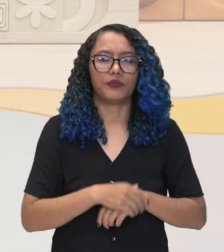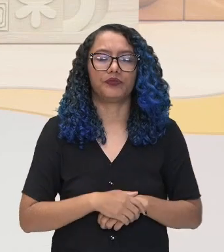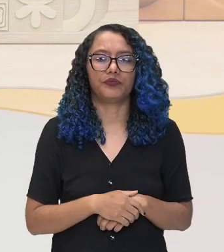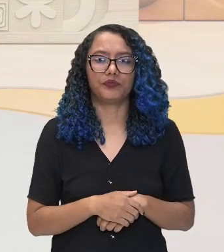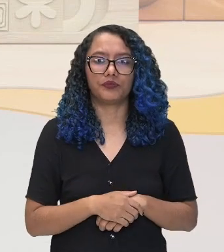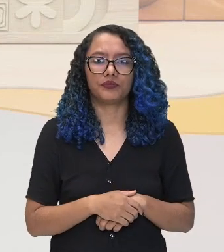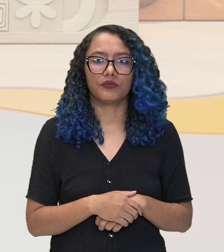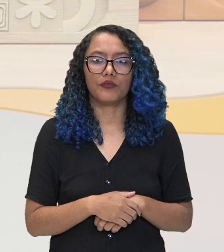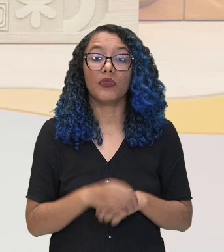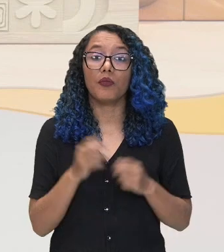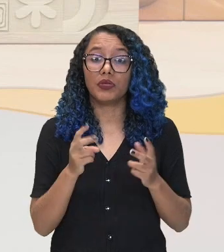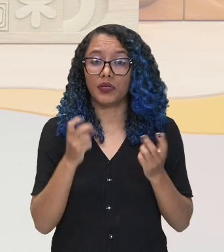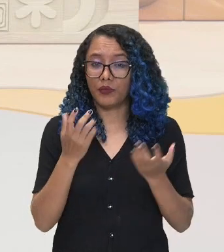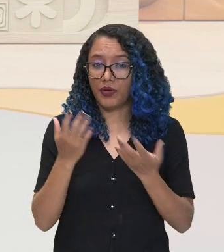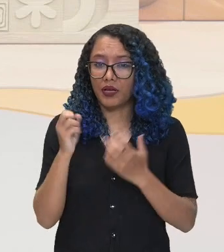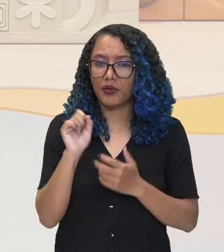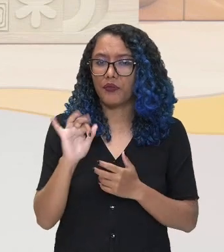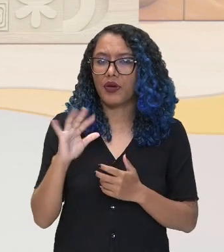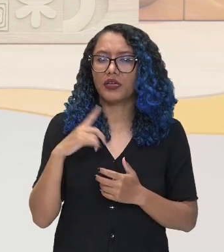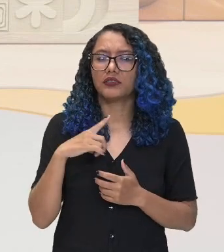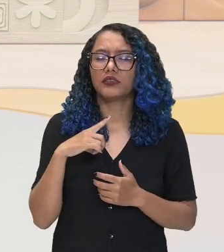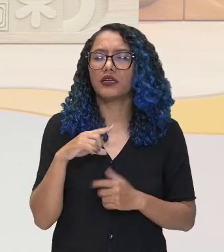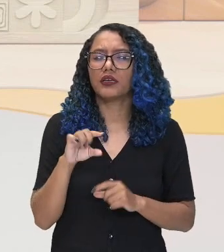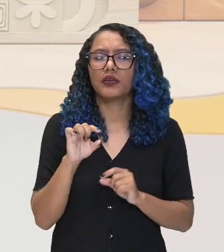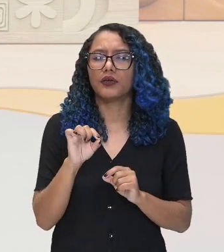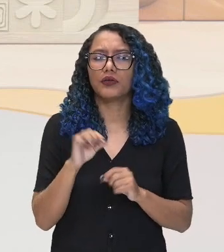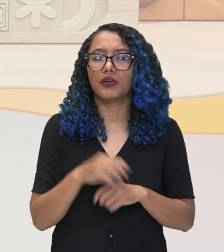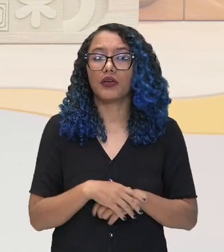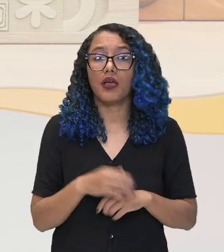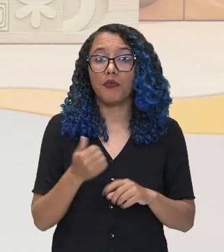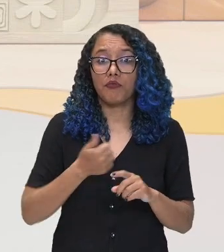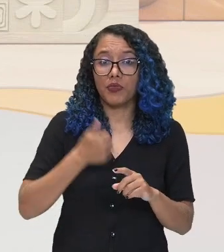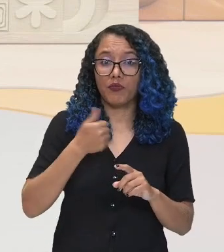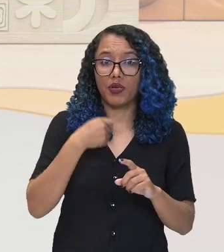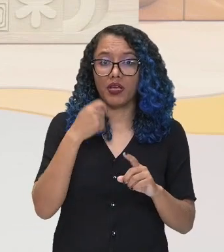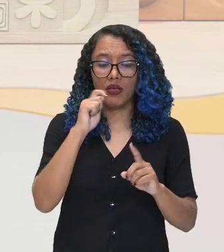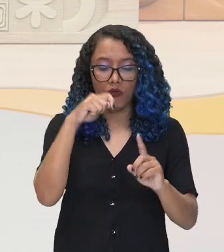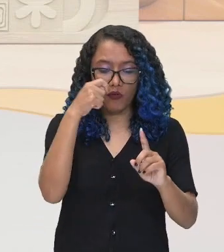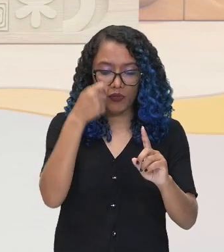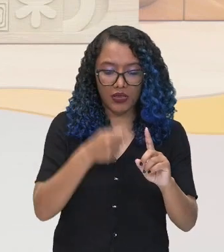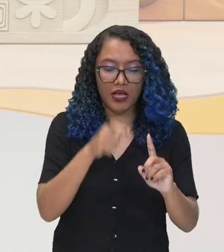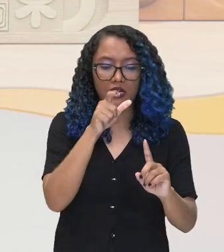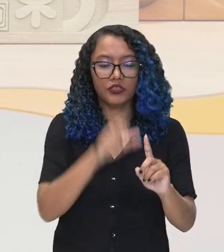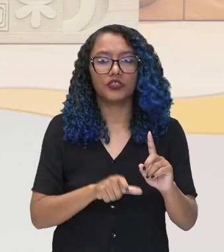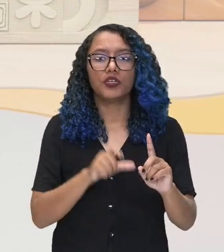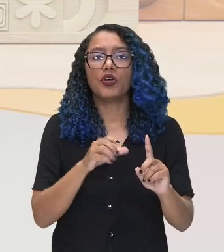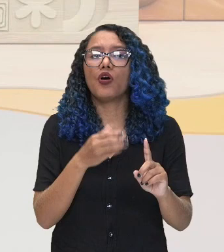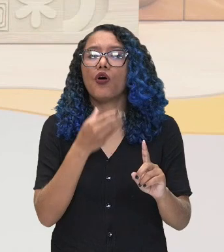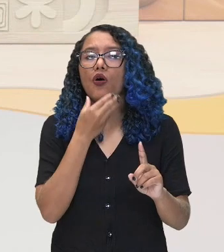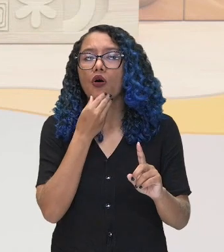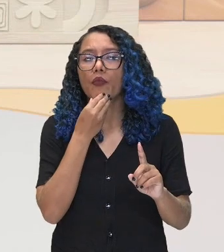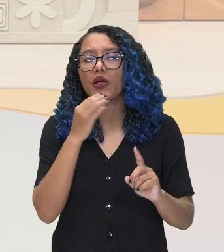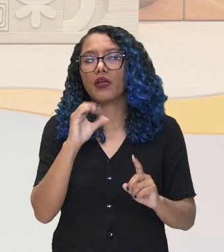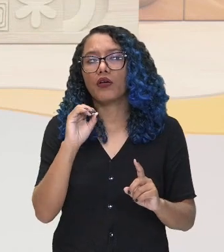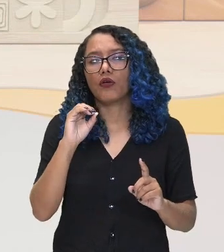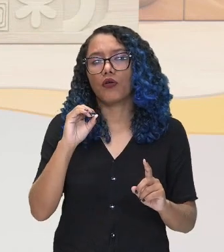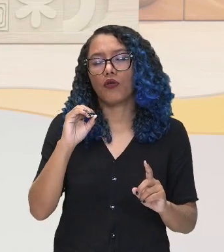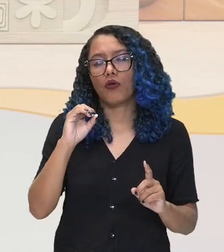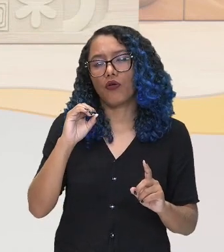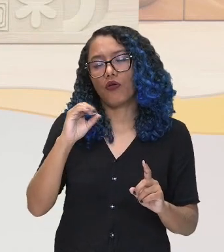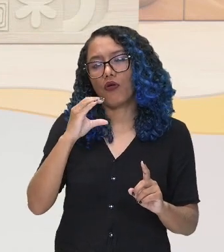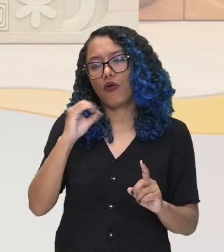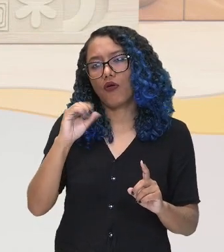imagem que nós temos a primeira homenagem a Colombo. E nesta imagem está representando a visão